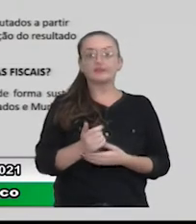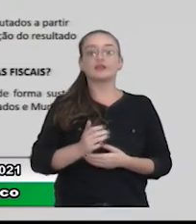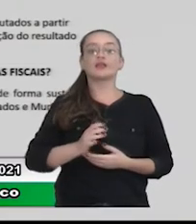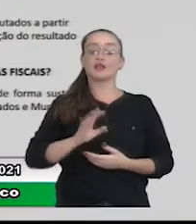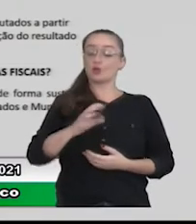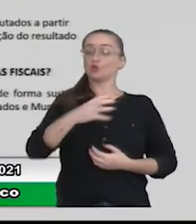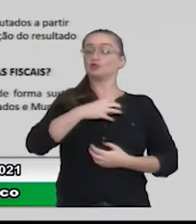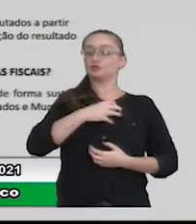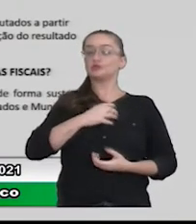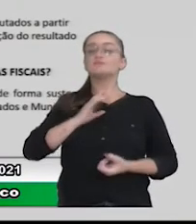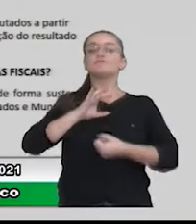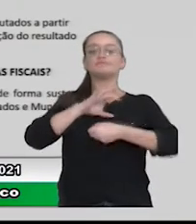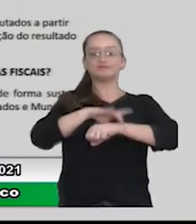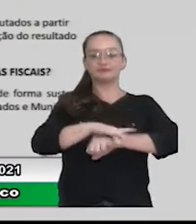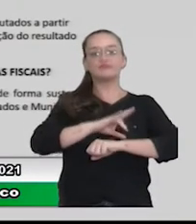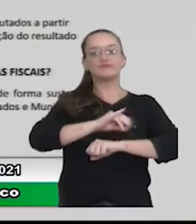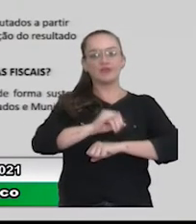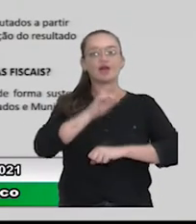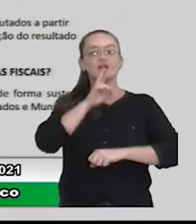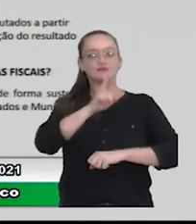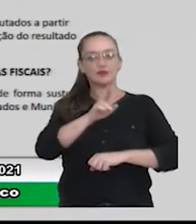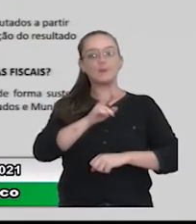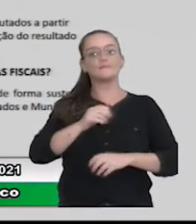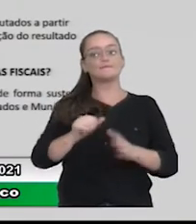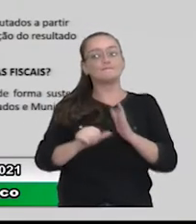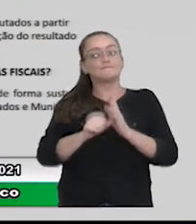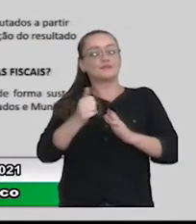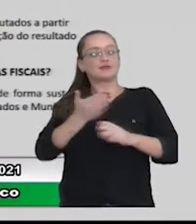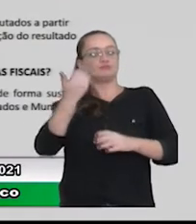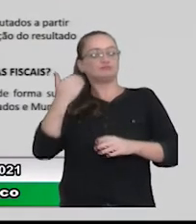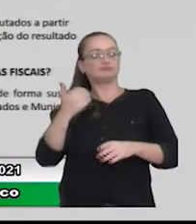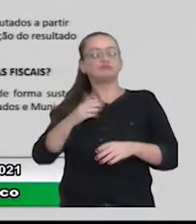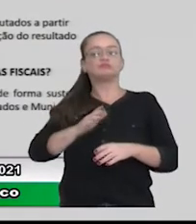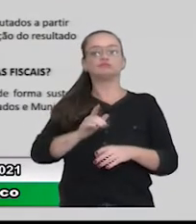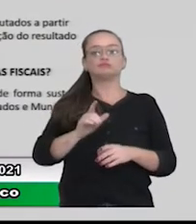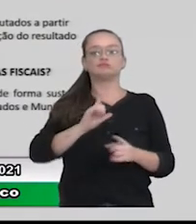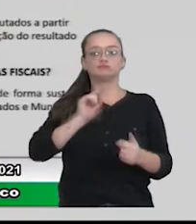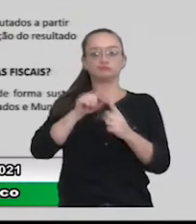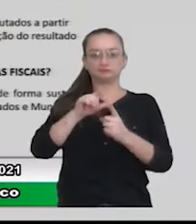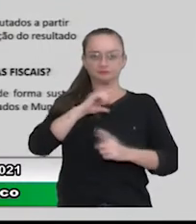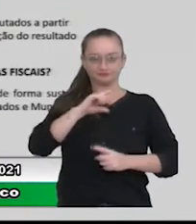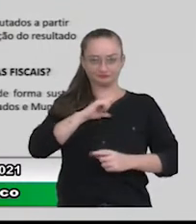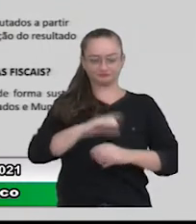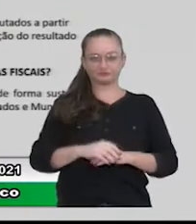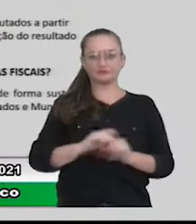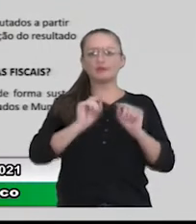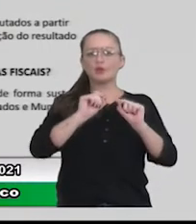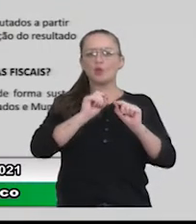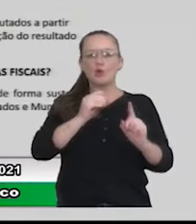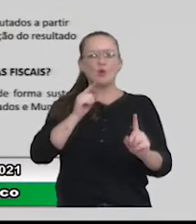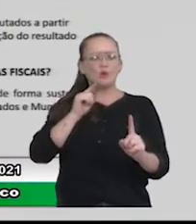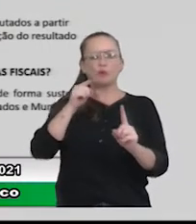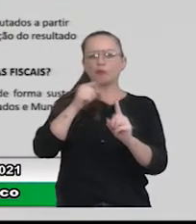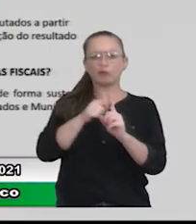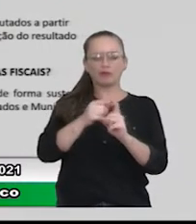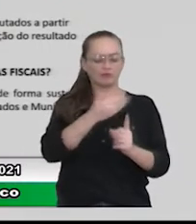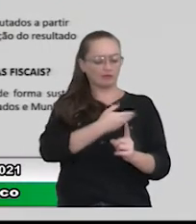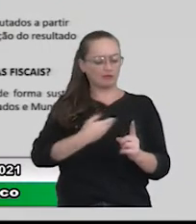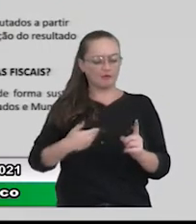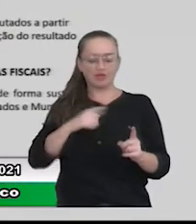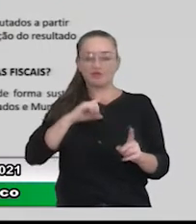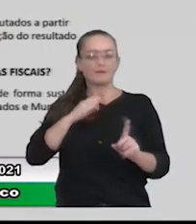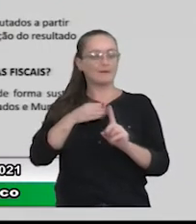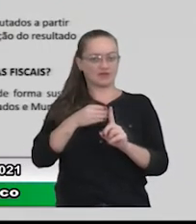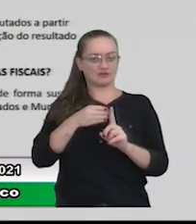assegurar a obtenção do resultado primário previsto na LDO. Quais são os objetivos do governo em estabelecer essas metas